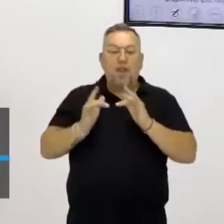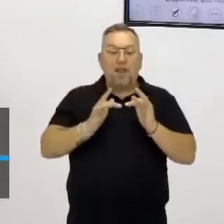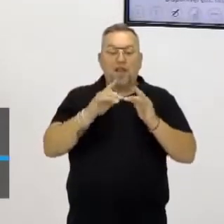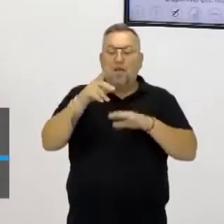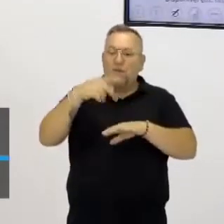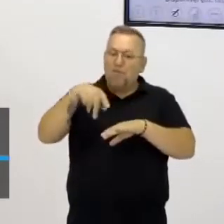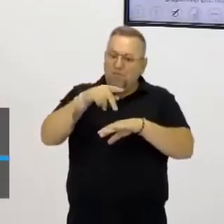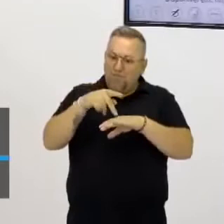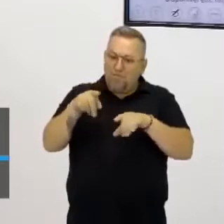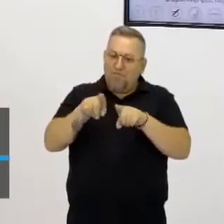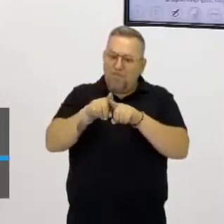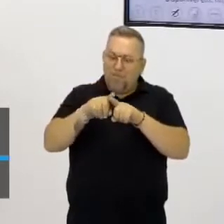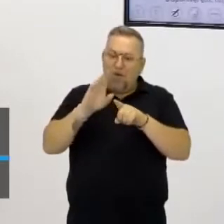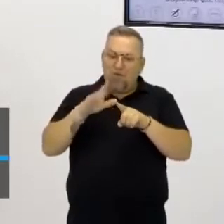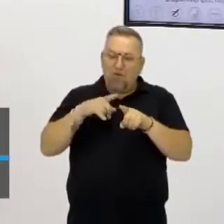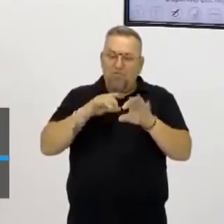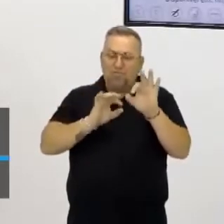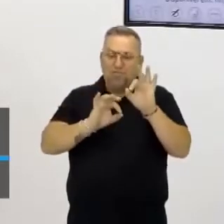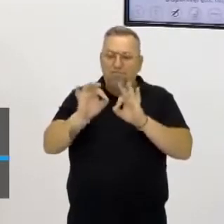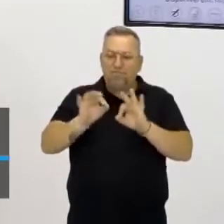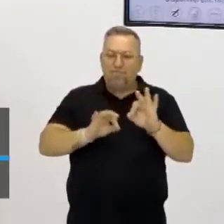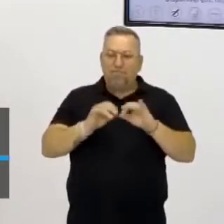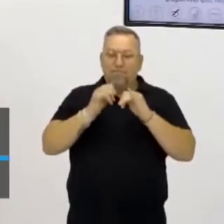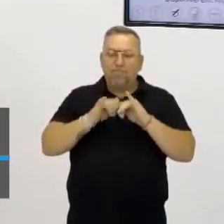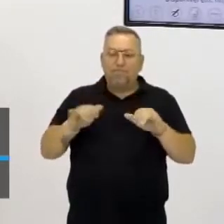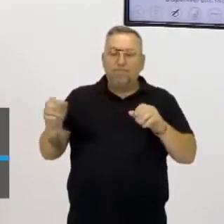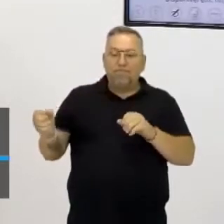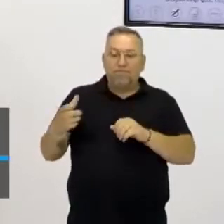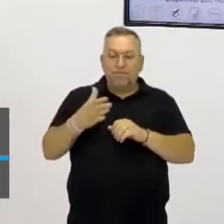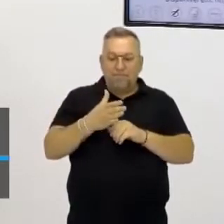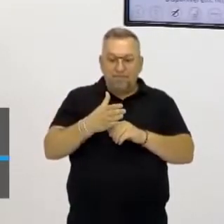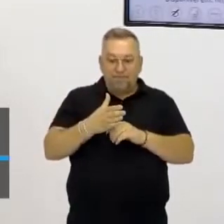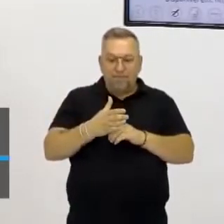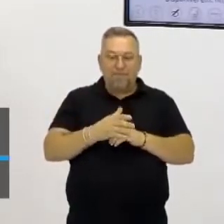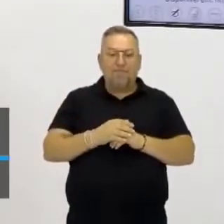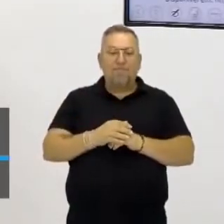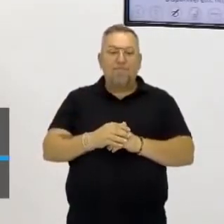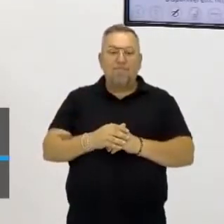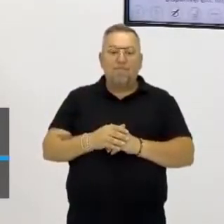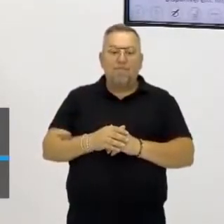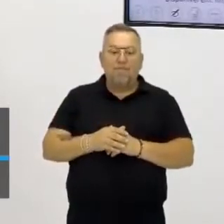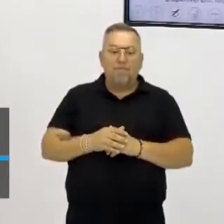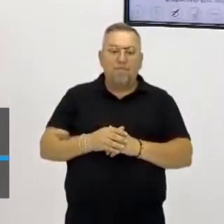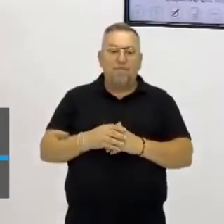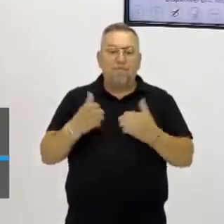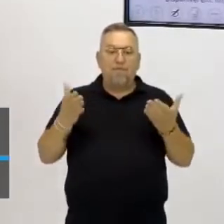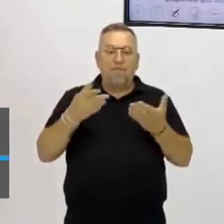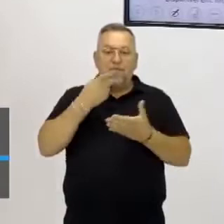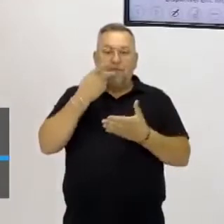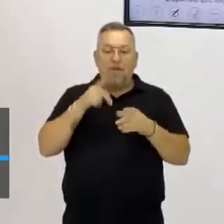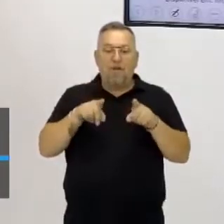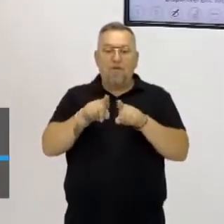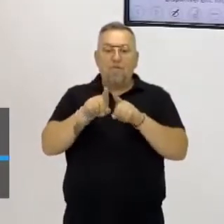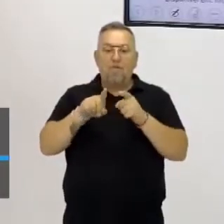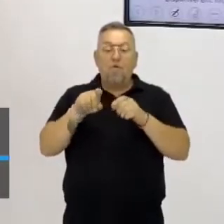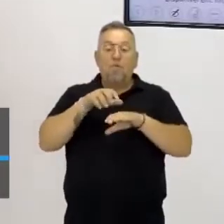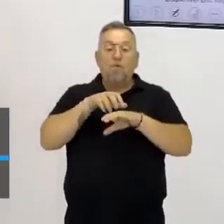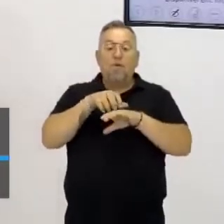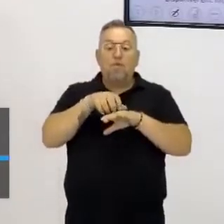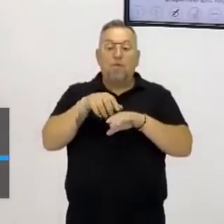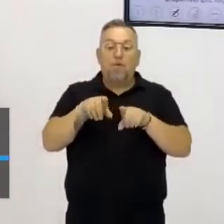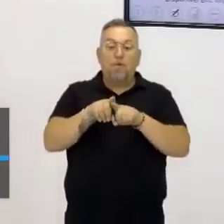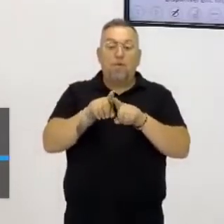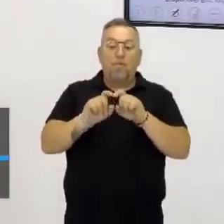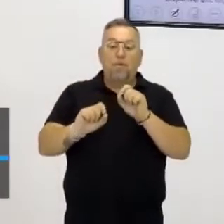alguns países já estão aí com potencial de energias renováveis muito forte. Bom, a gente vai falar aí sobre questões de transporte